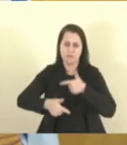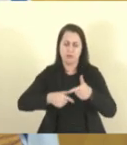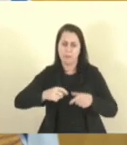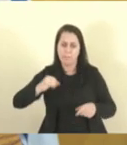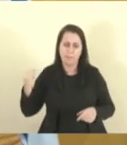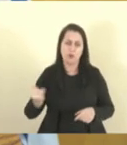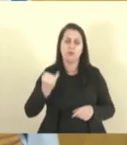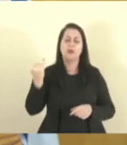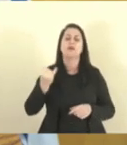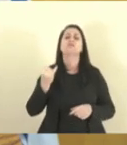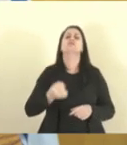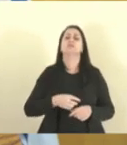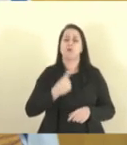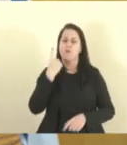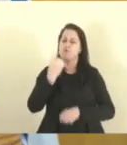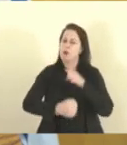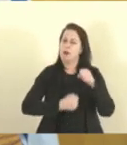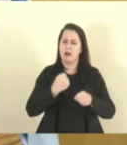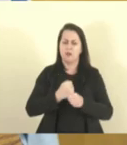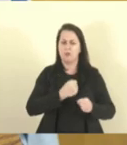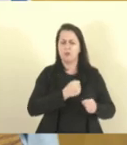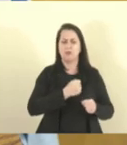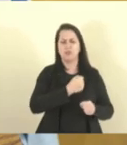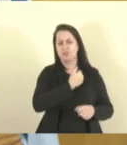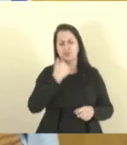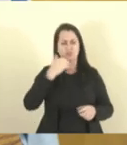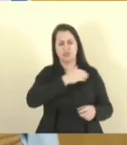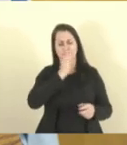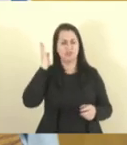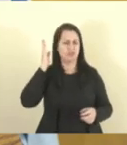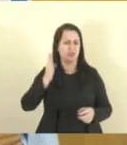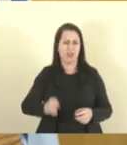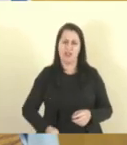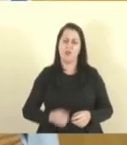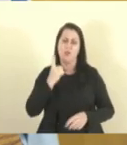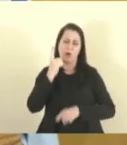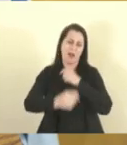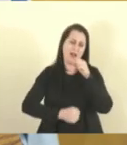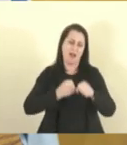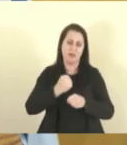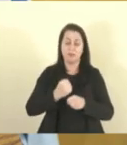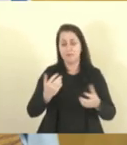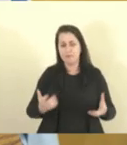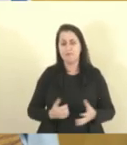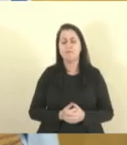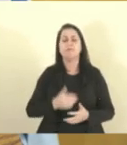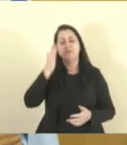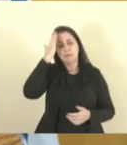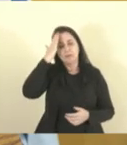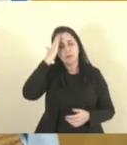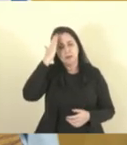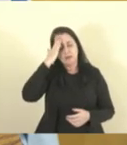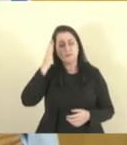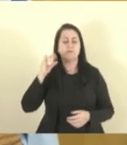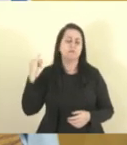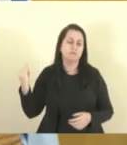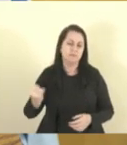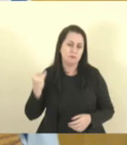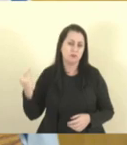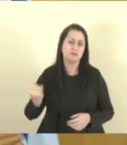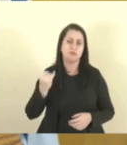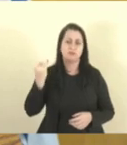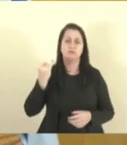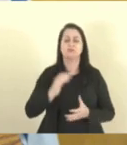serviços durante 365 dias e 6 horas no ano. Sabemos da importância